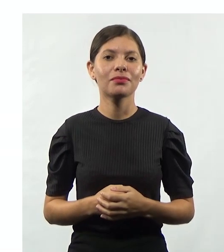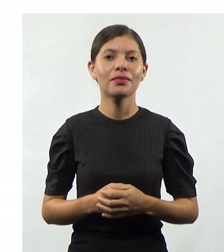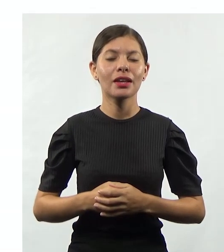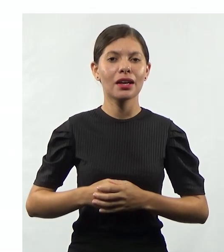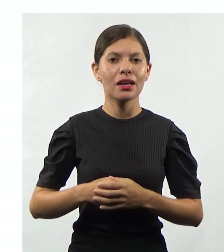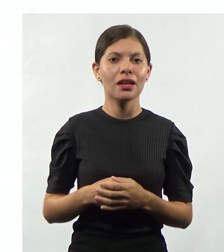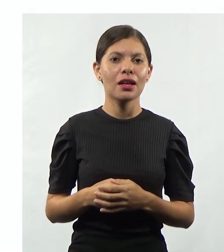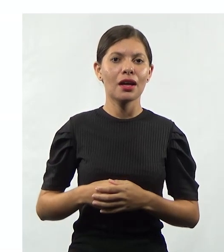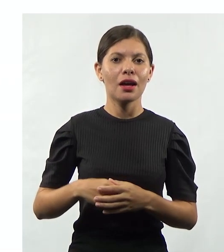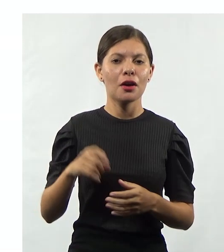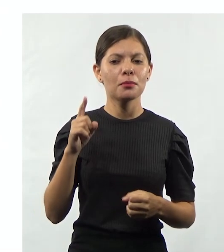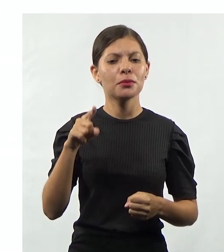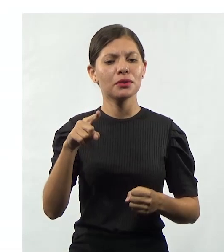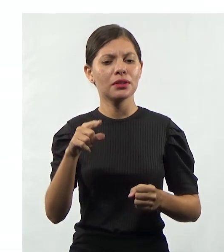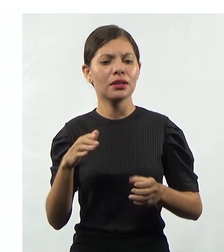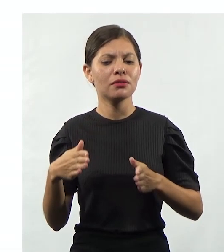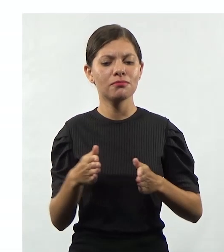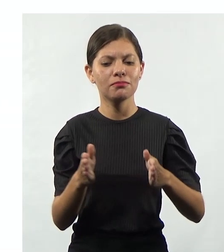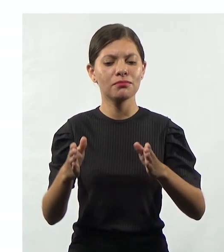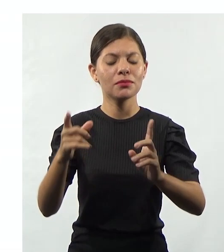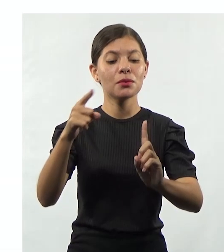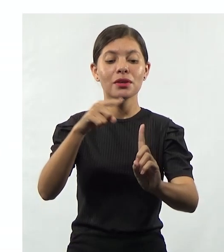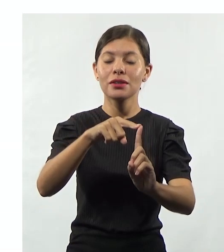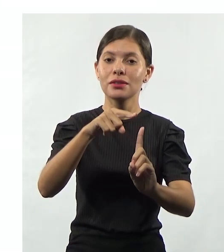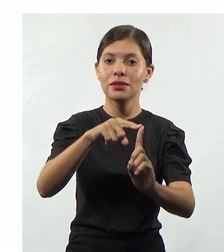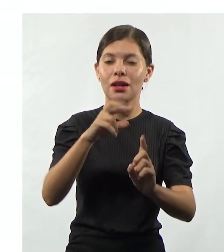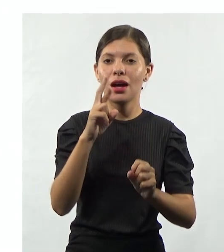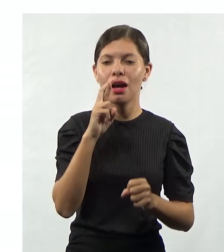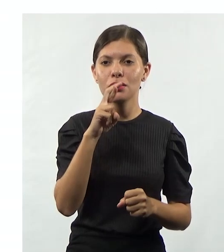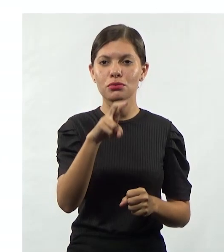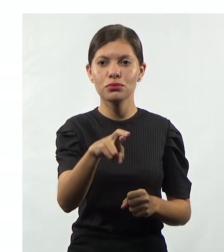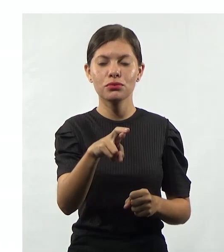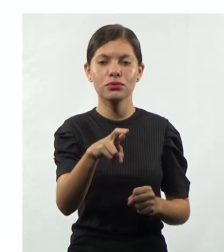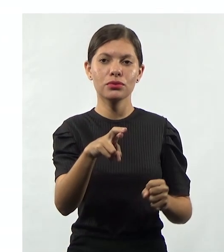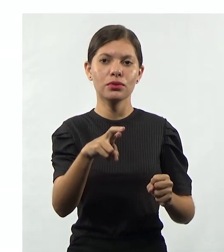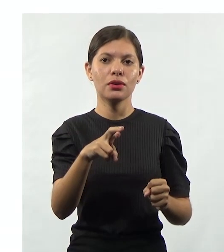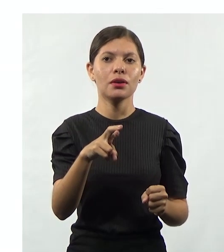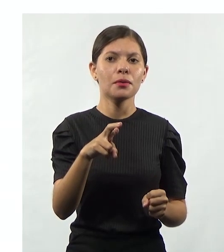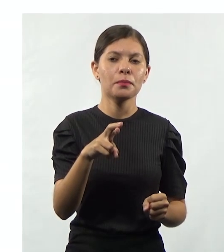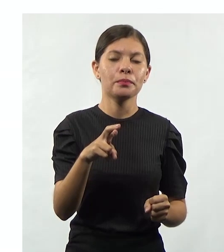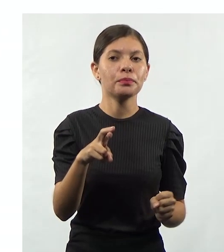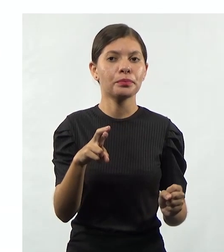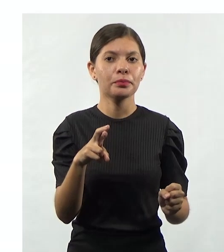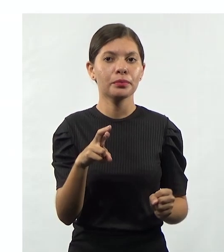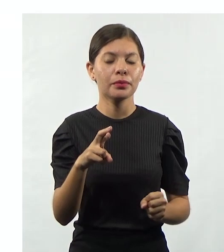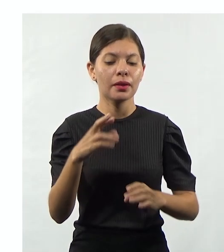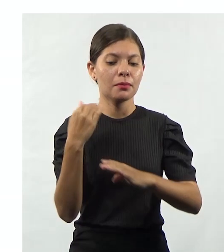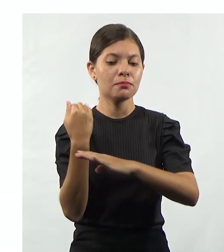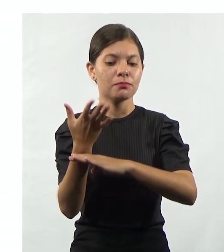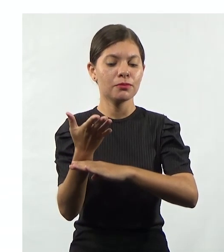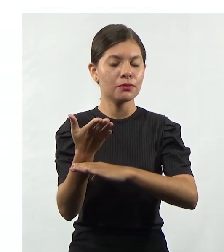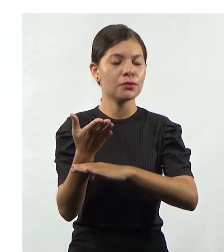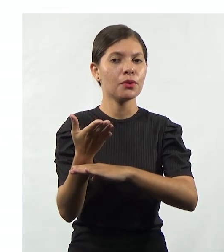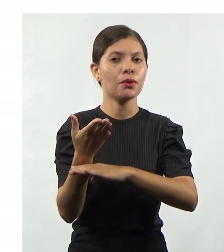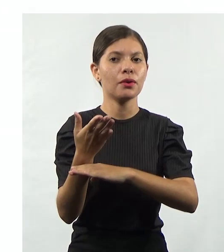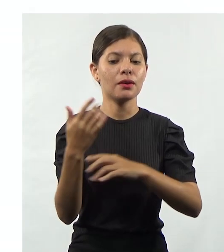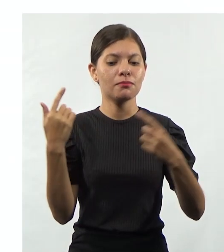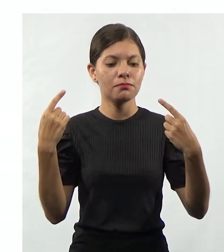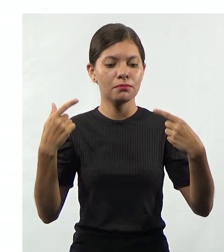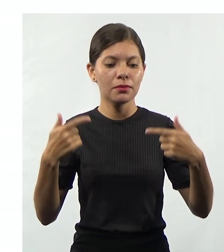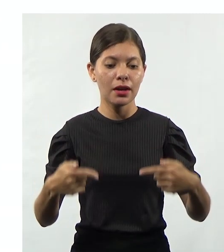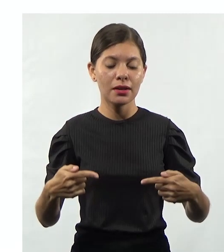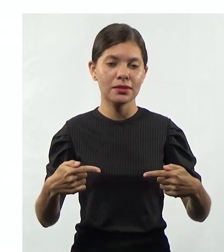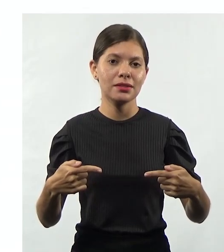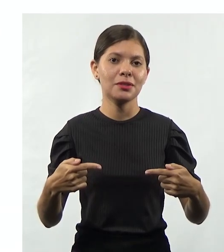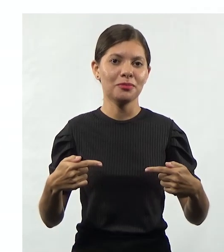Apontando a direção para atingir seus resultados, mas também defendendo de ameaças de fora, né? Como,